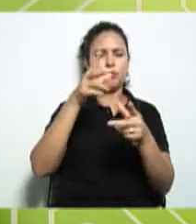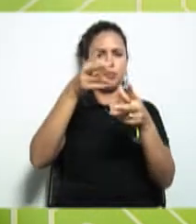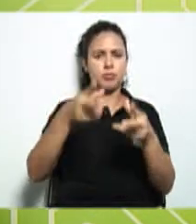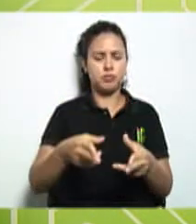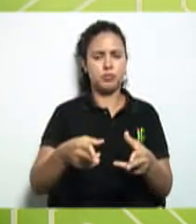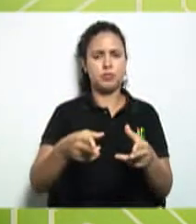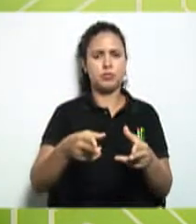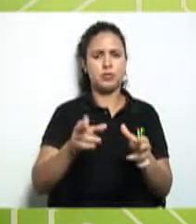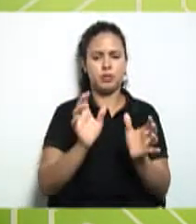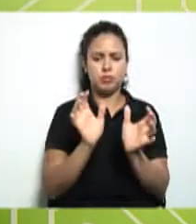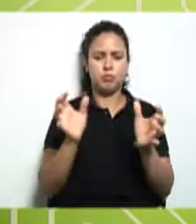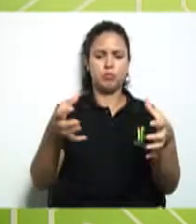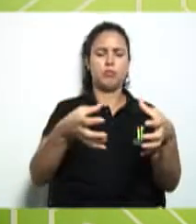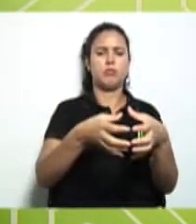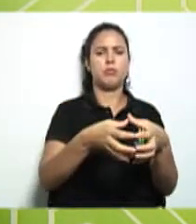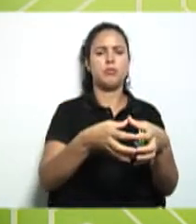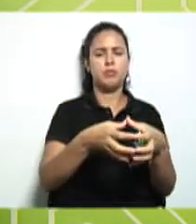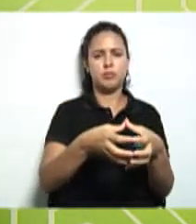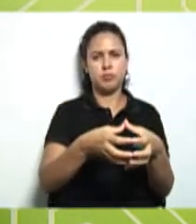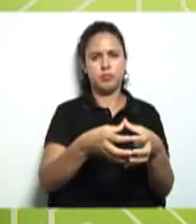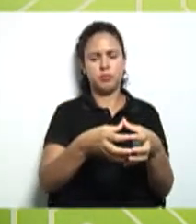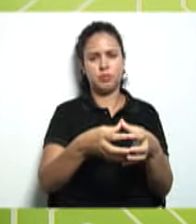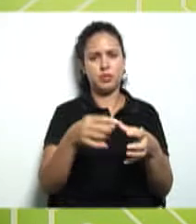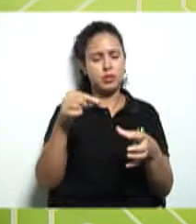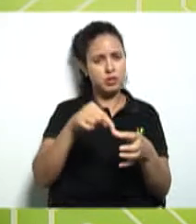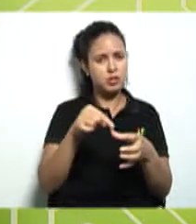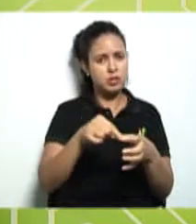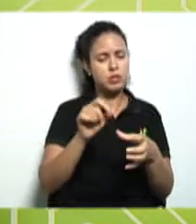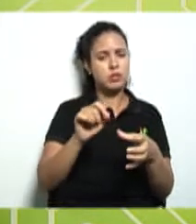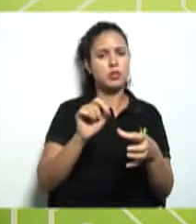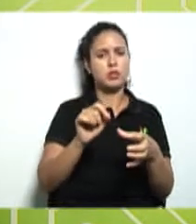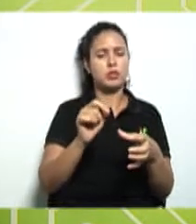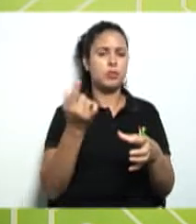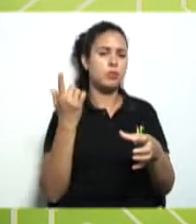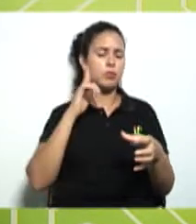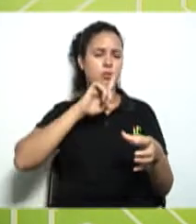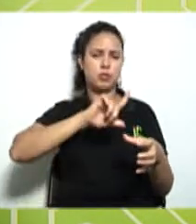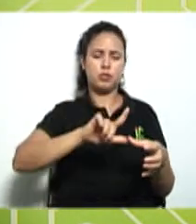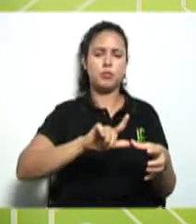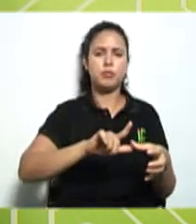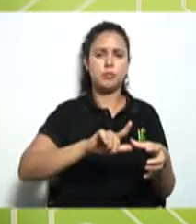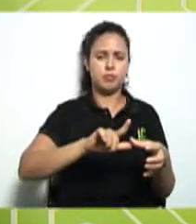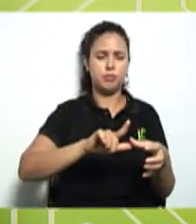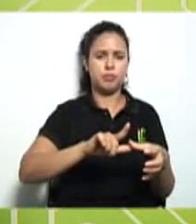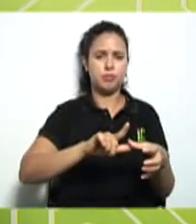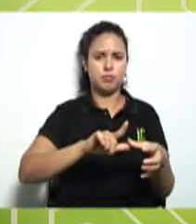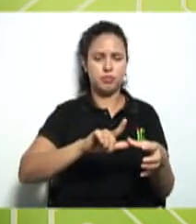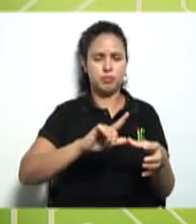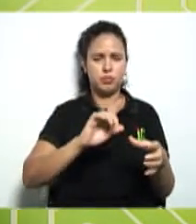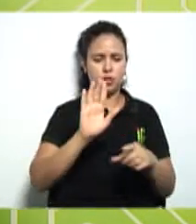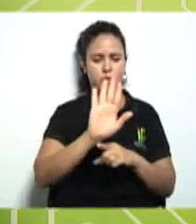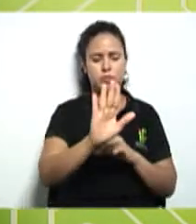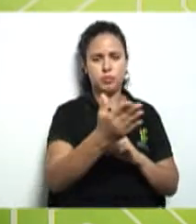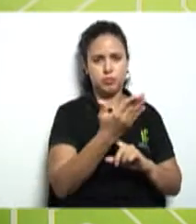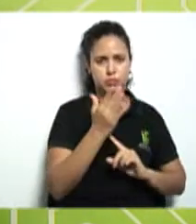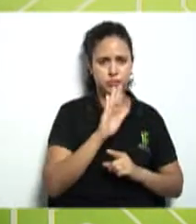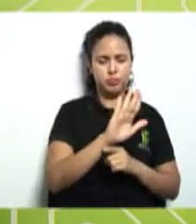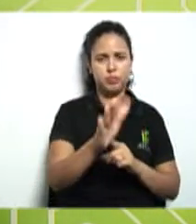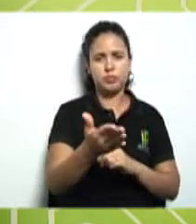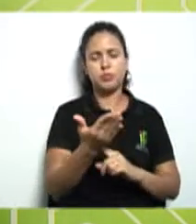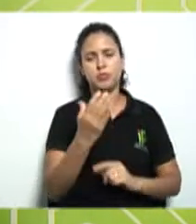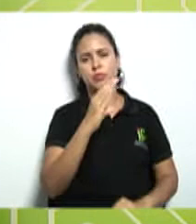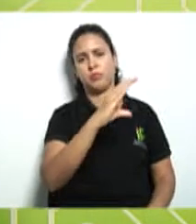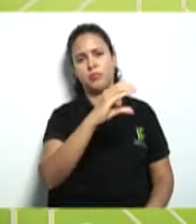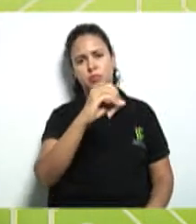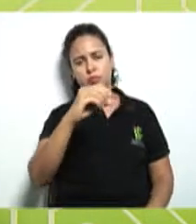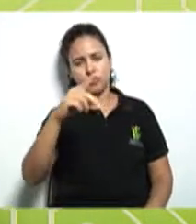acabam se agrupando para que possam ter mais possibilidades, possam ter essa ajuda mútua. Quando fala de cooperativa, nós